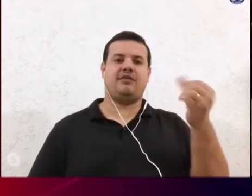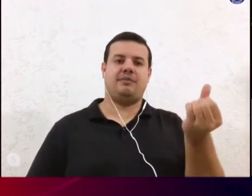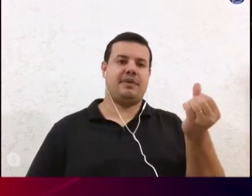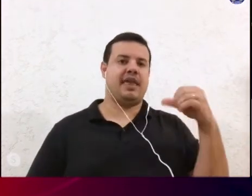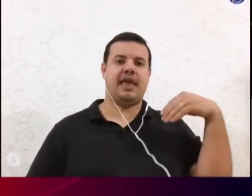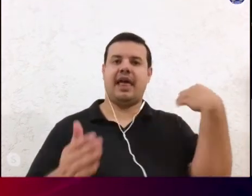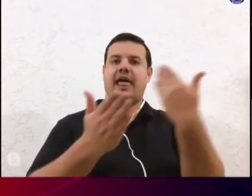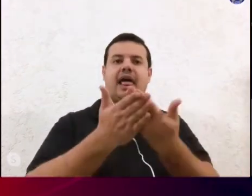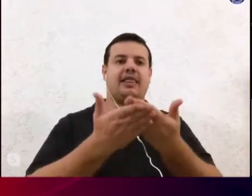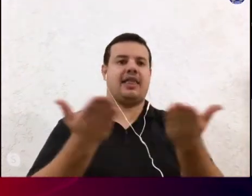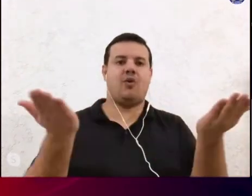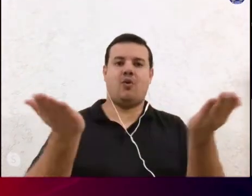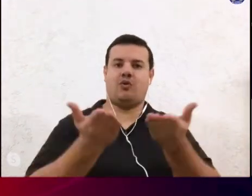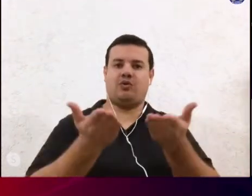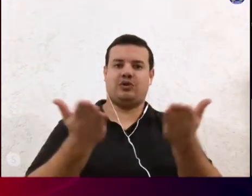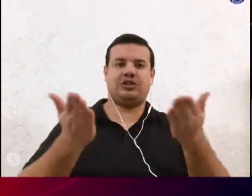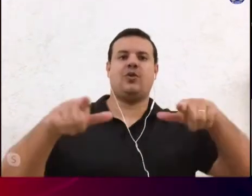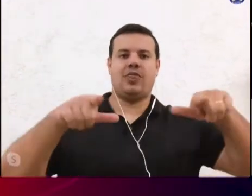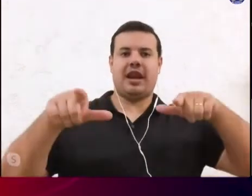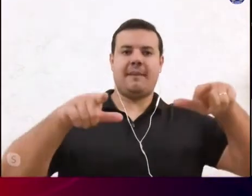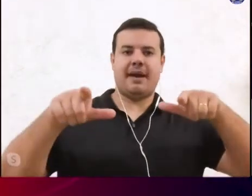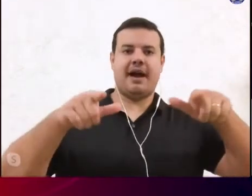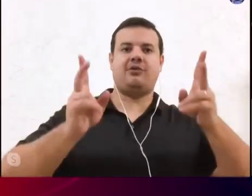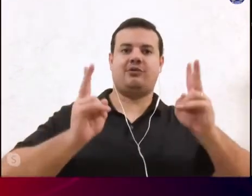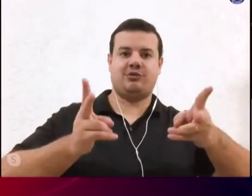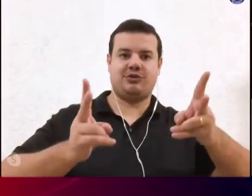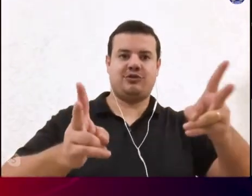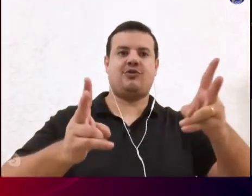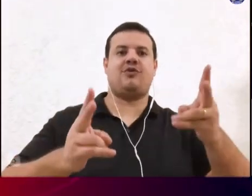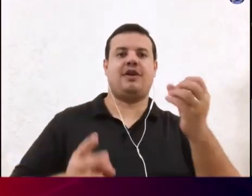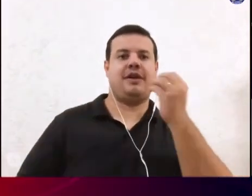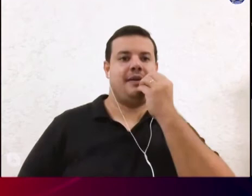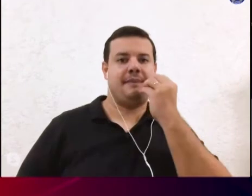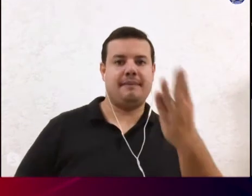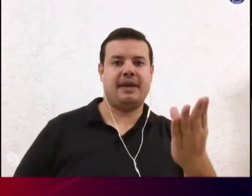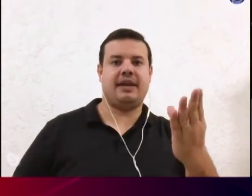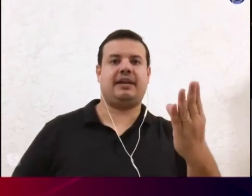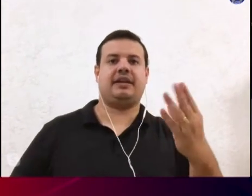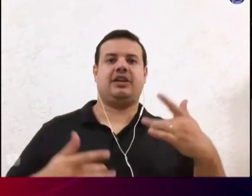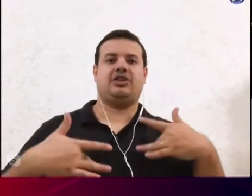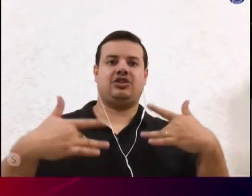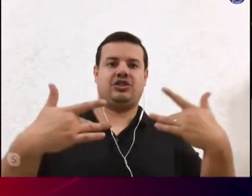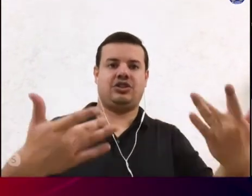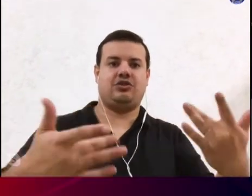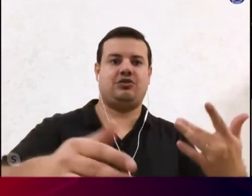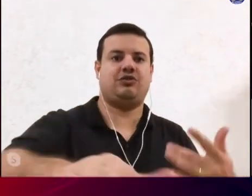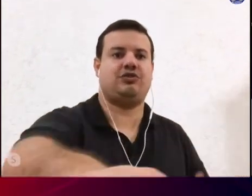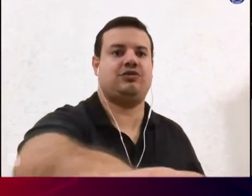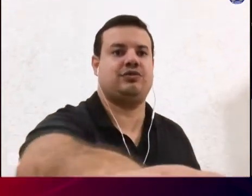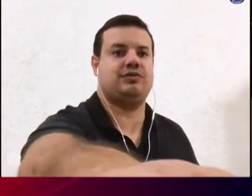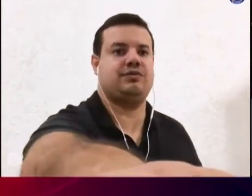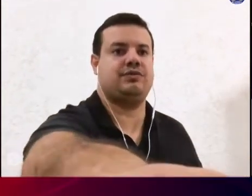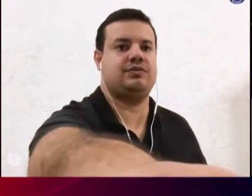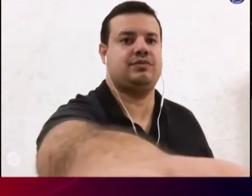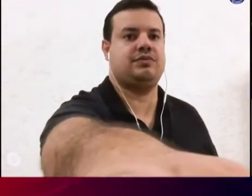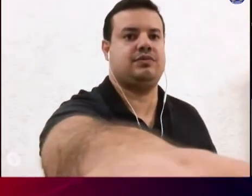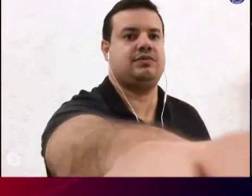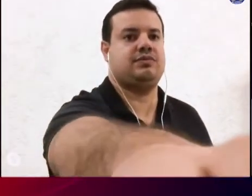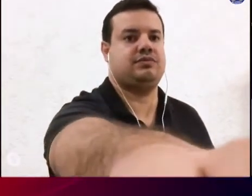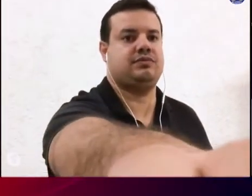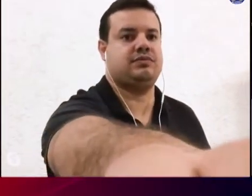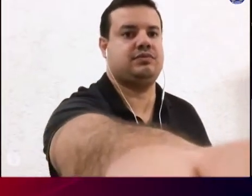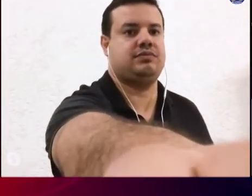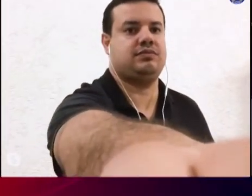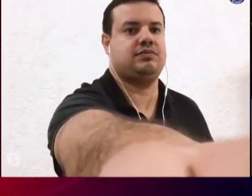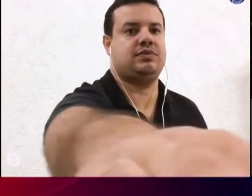dias de hoje homem de bem trabalhador honesto generoso e considerado um grande amigo por todos que o